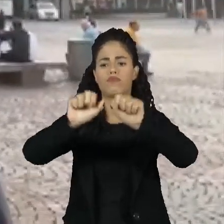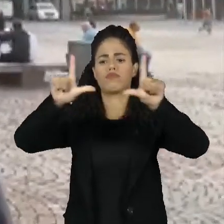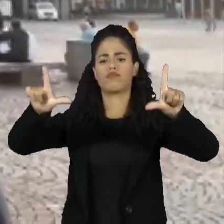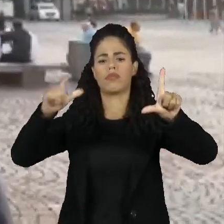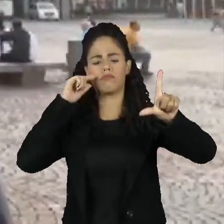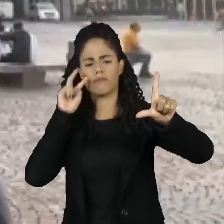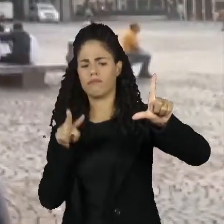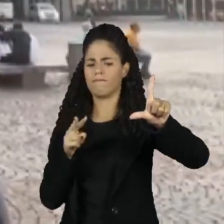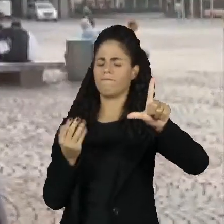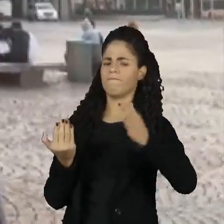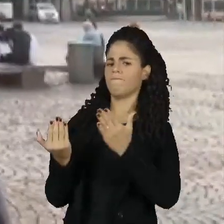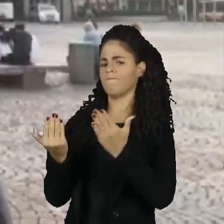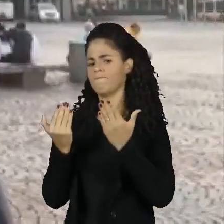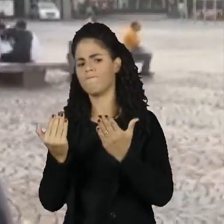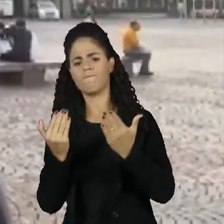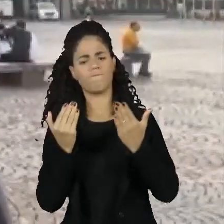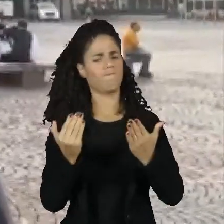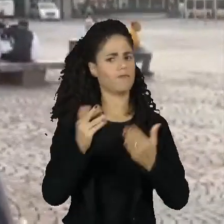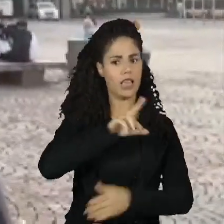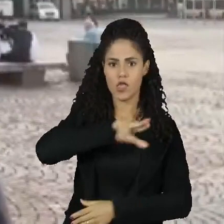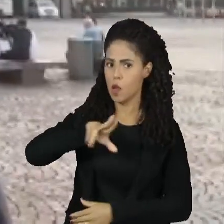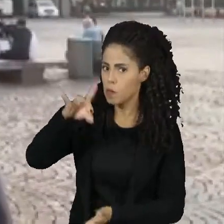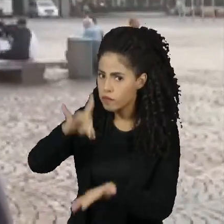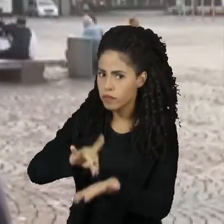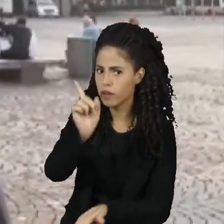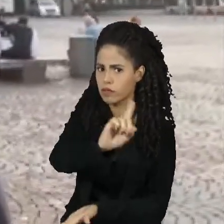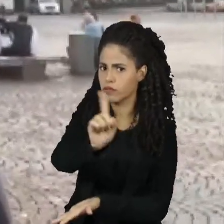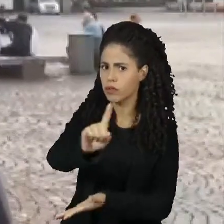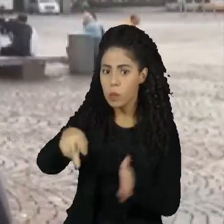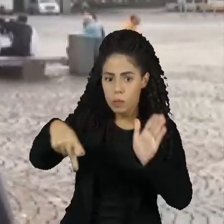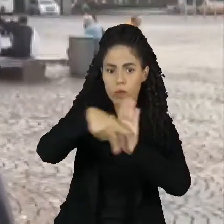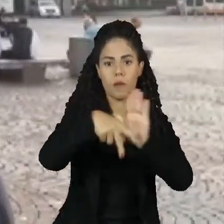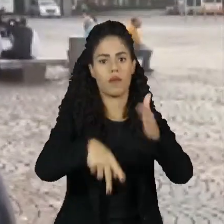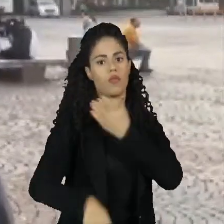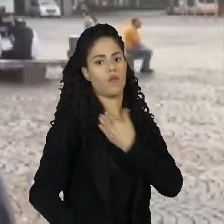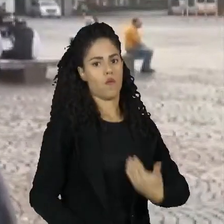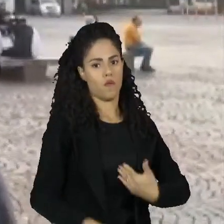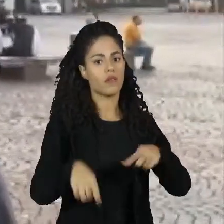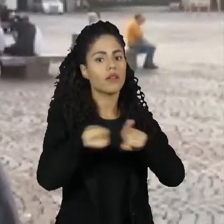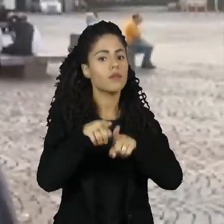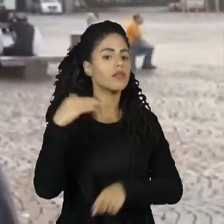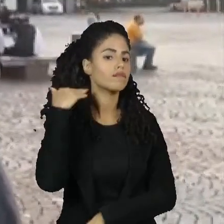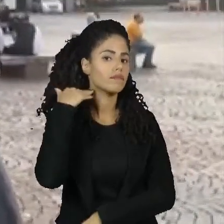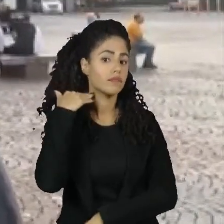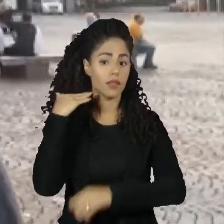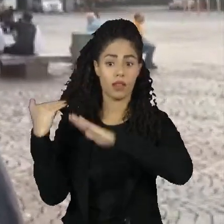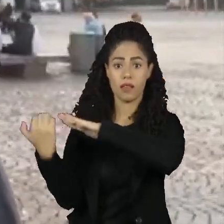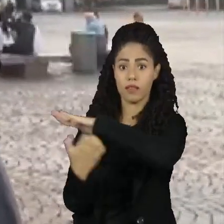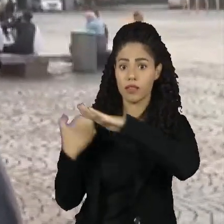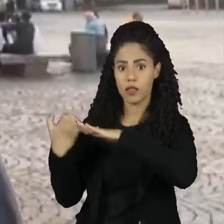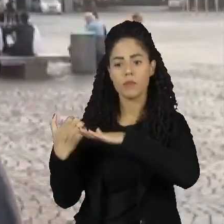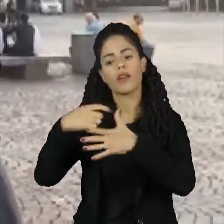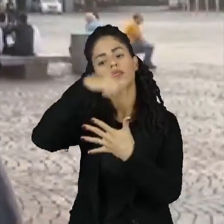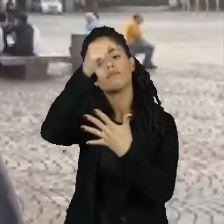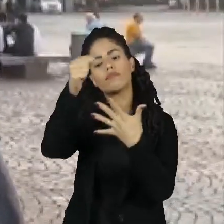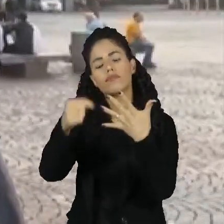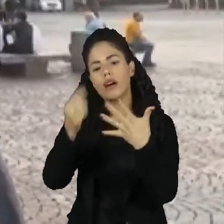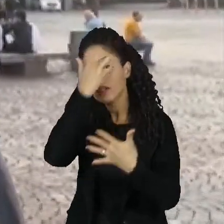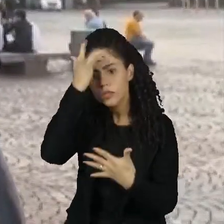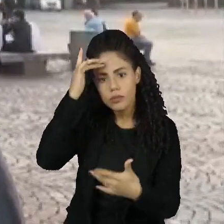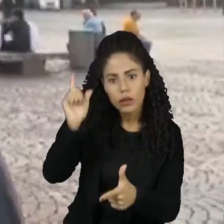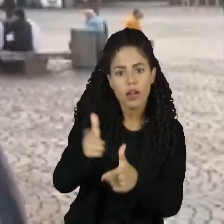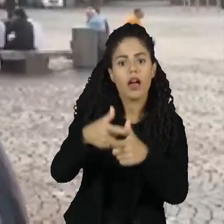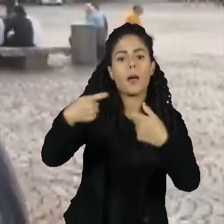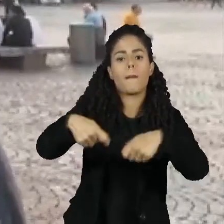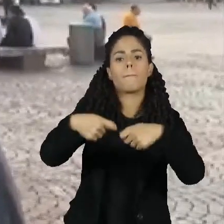veio de outros canais que não sejam aqueles oficiais dos bancos ou das empresas as quais os indivíduos